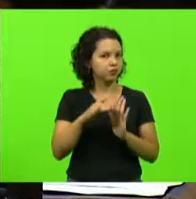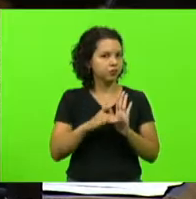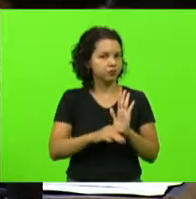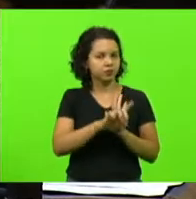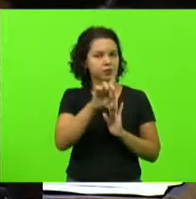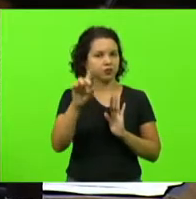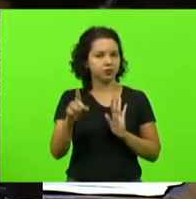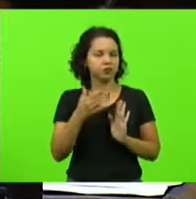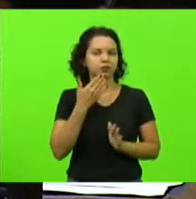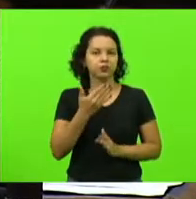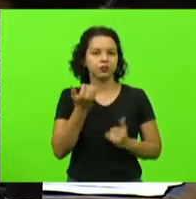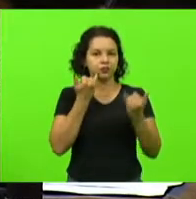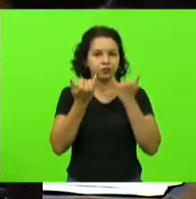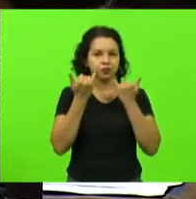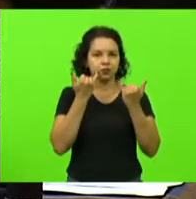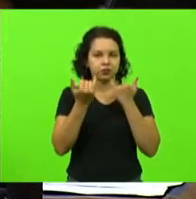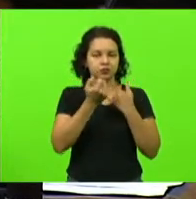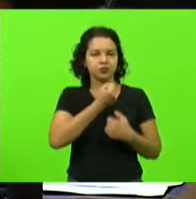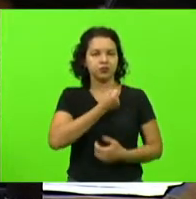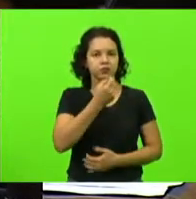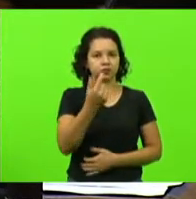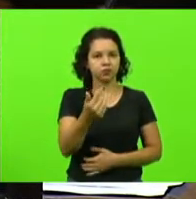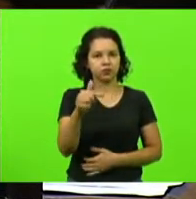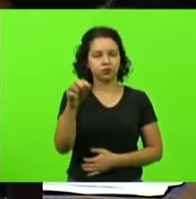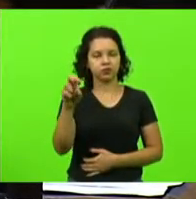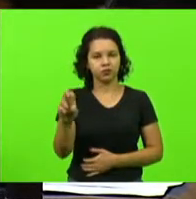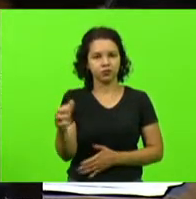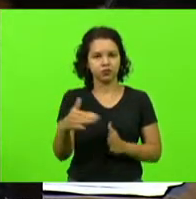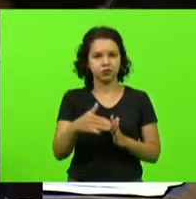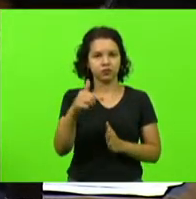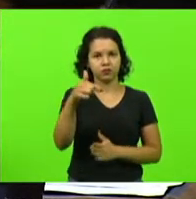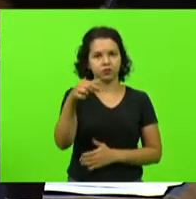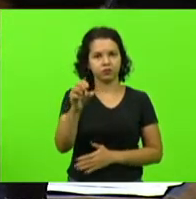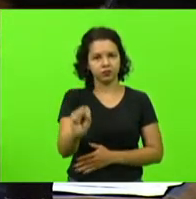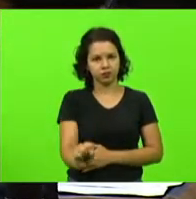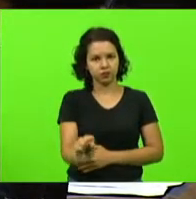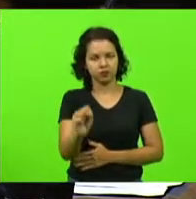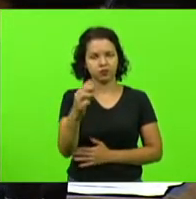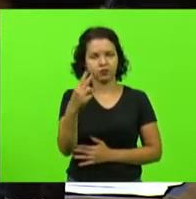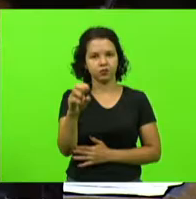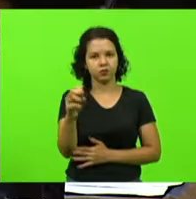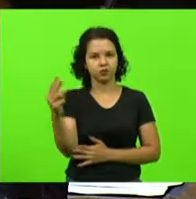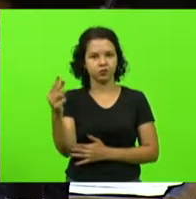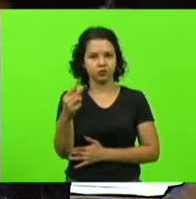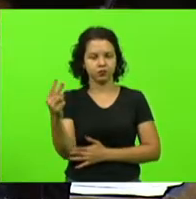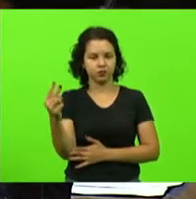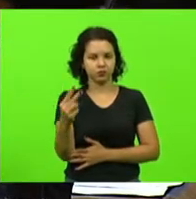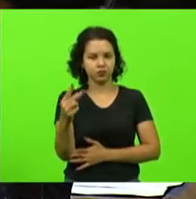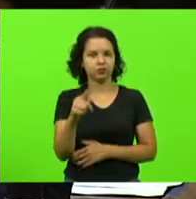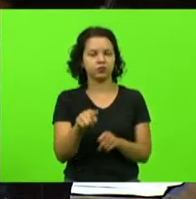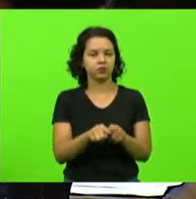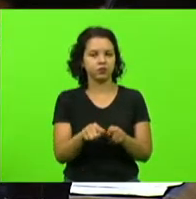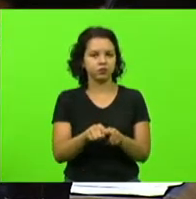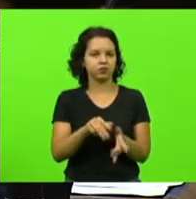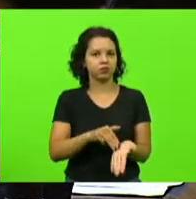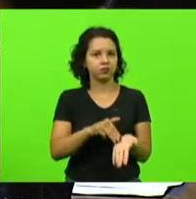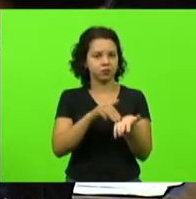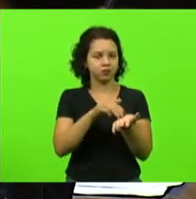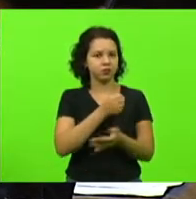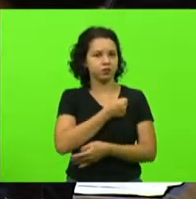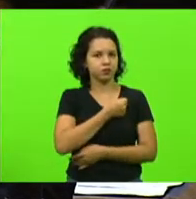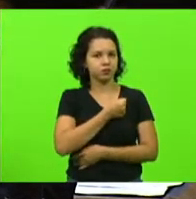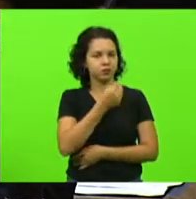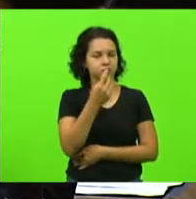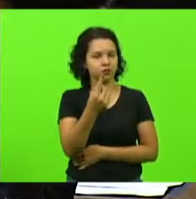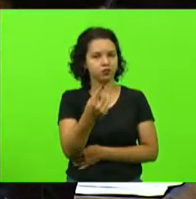Os pedidos de informação nº 75 a 78, 2022, e as moções nº 140